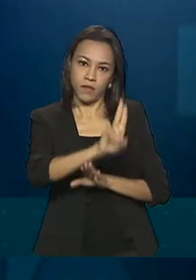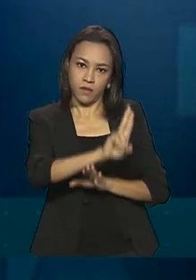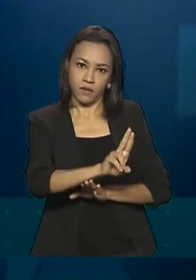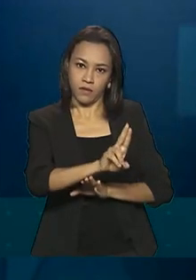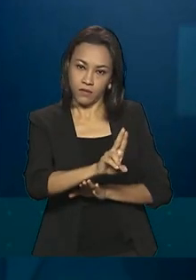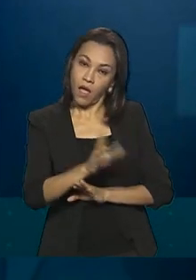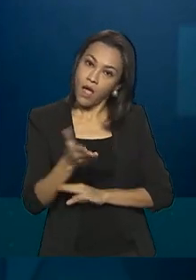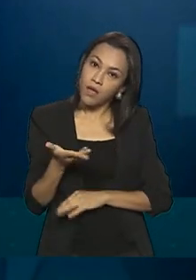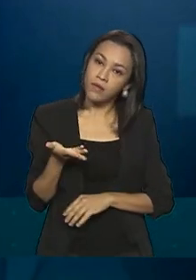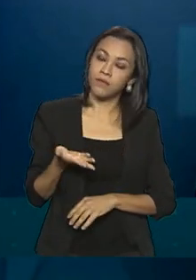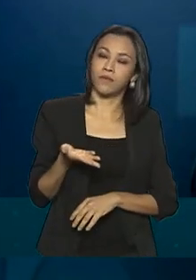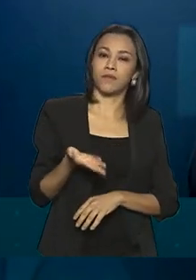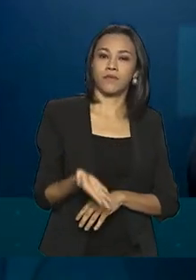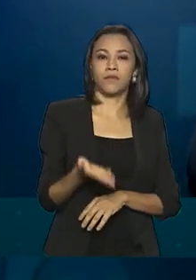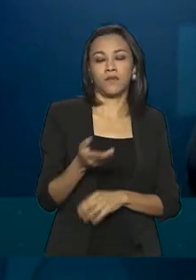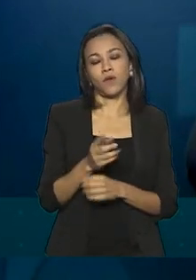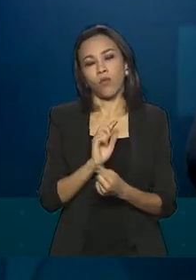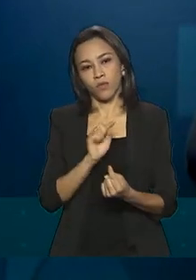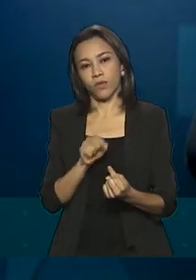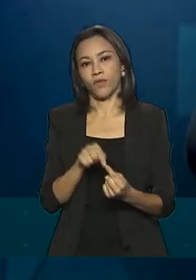Isso que é o objetivo do Enem.